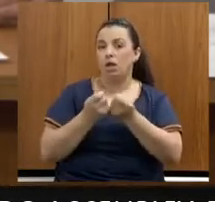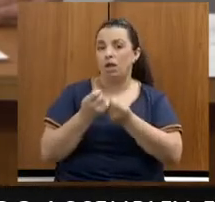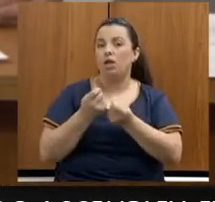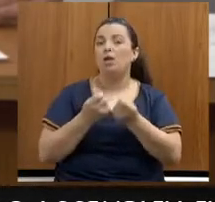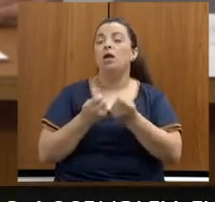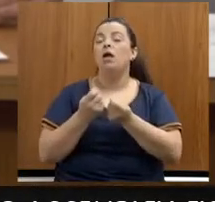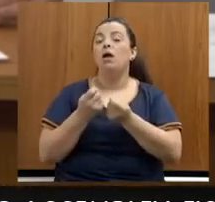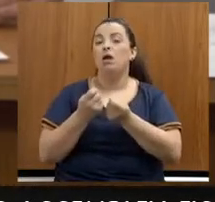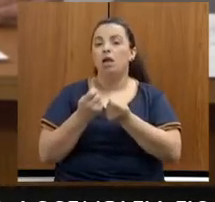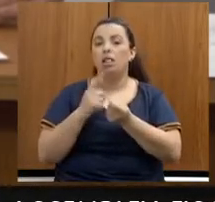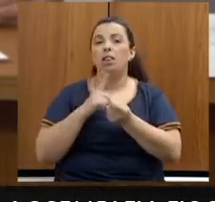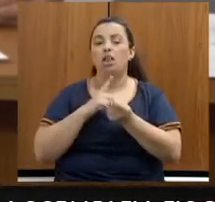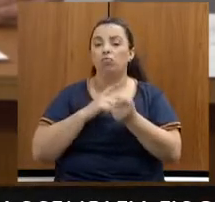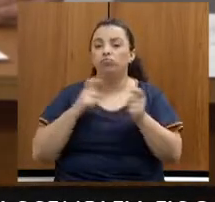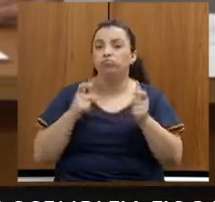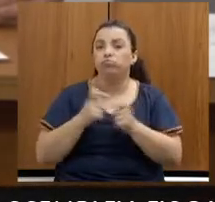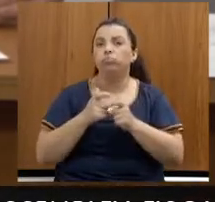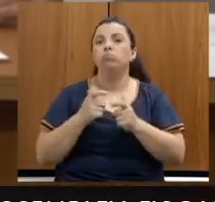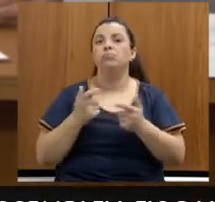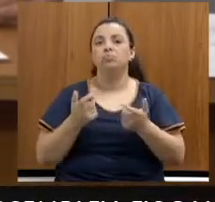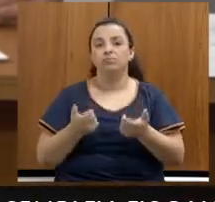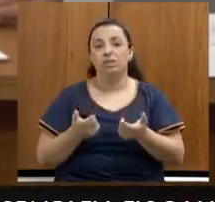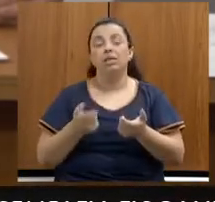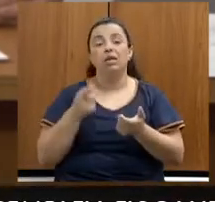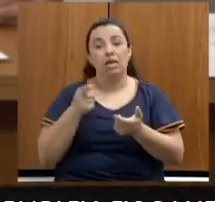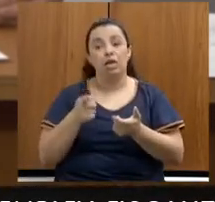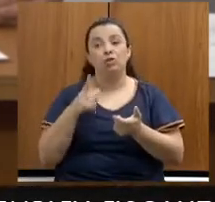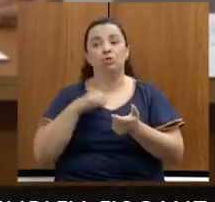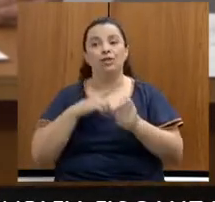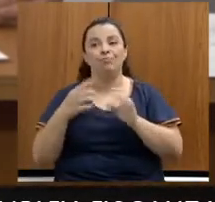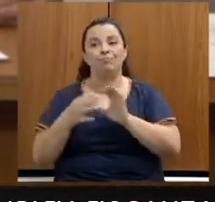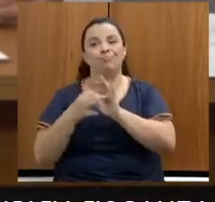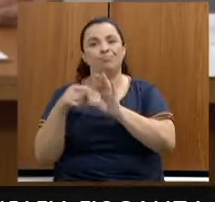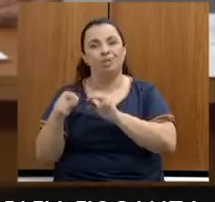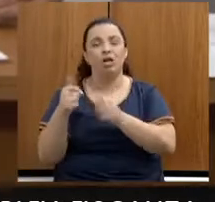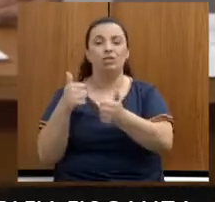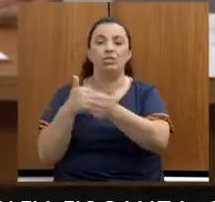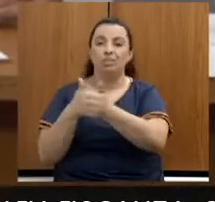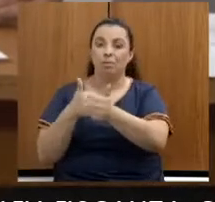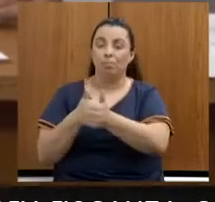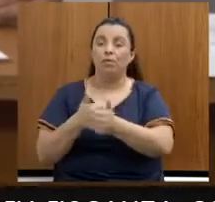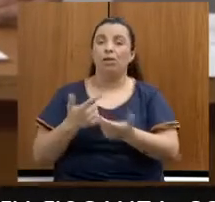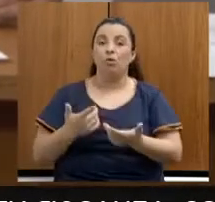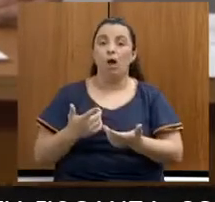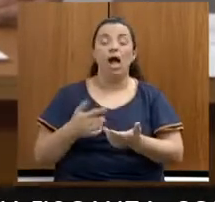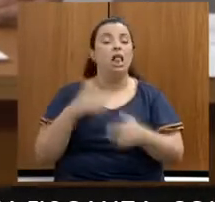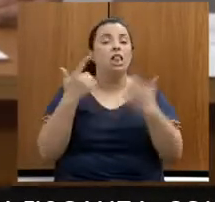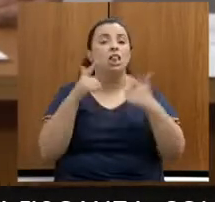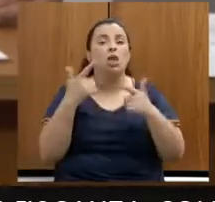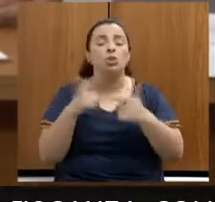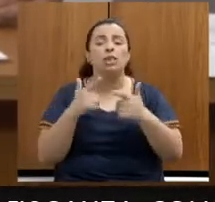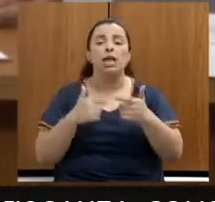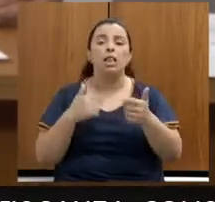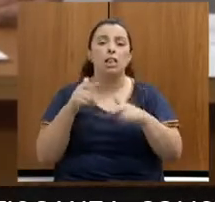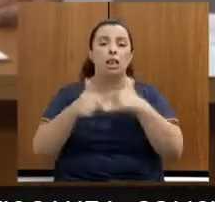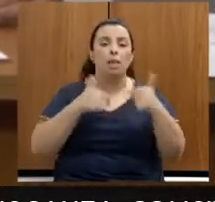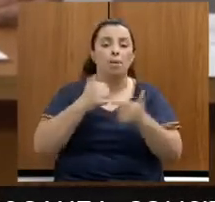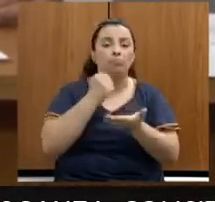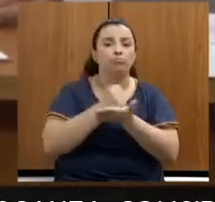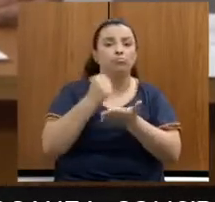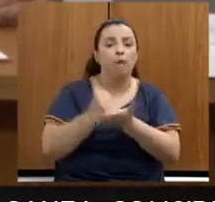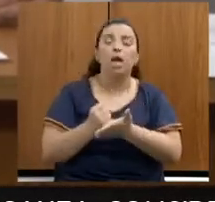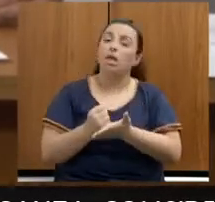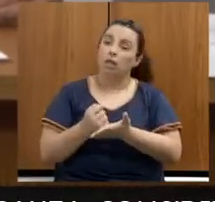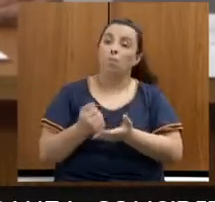à atividade econômica. mas isso a gente não pode nos impedir. Se não existe emprego formal, vamos então com a geração de renda. Então,